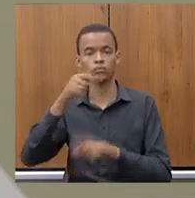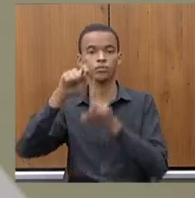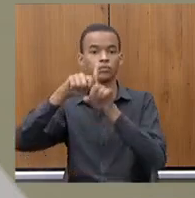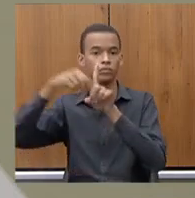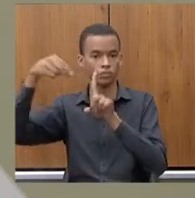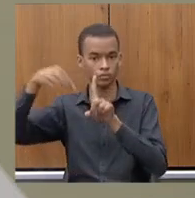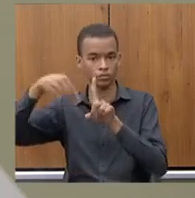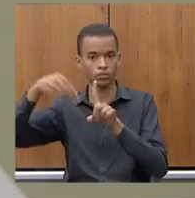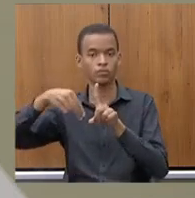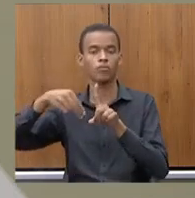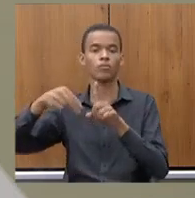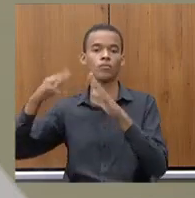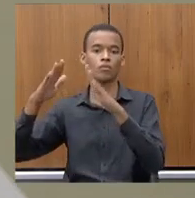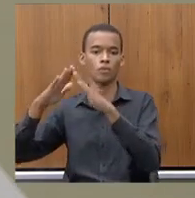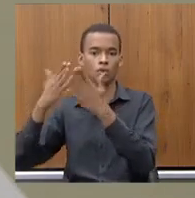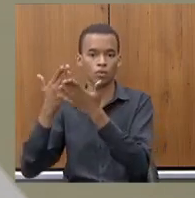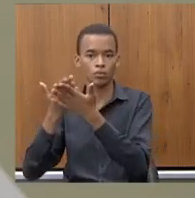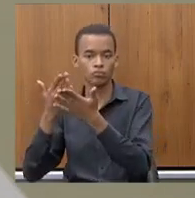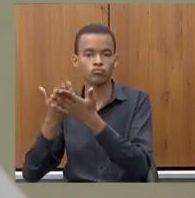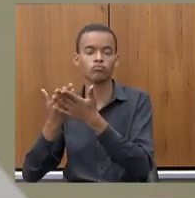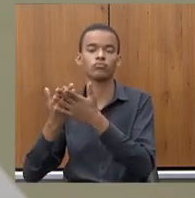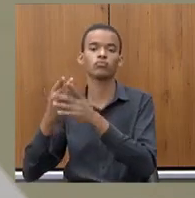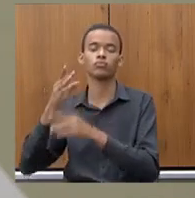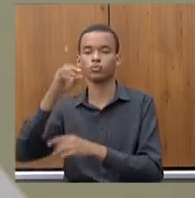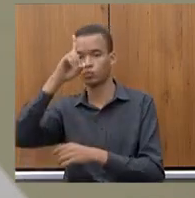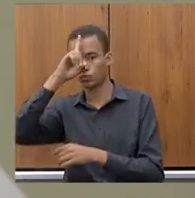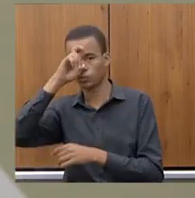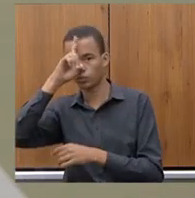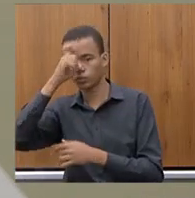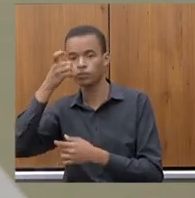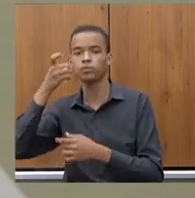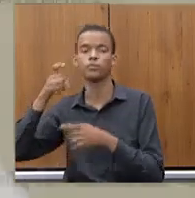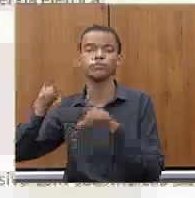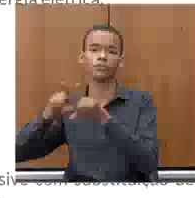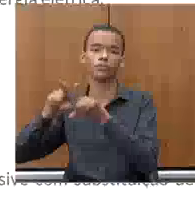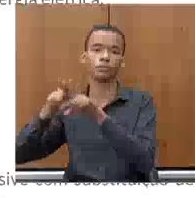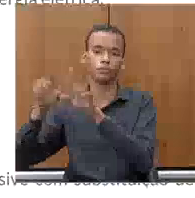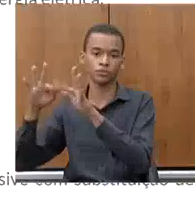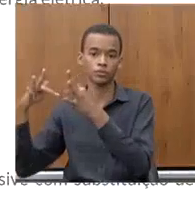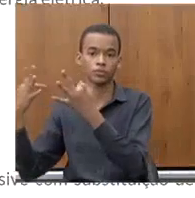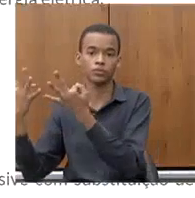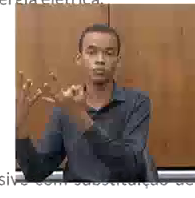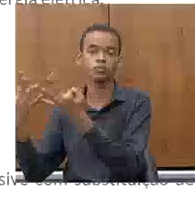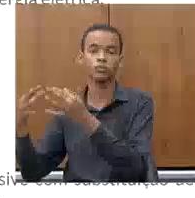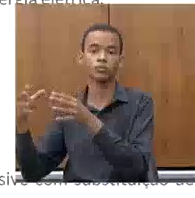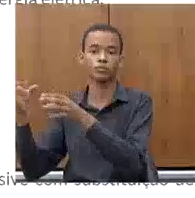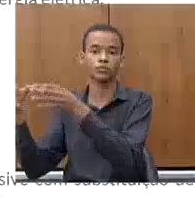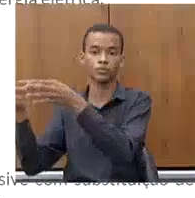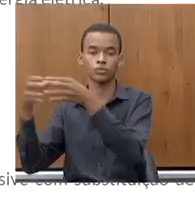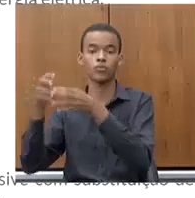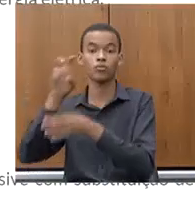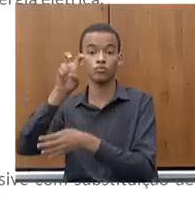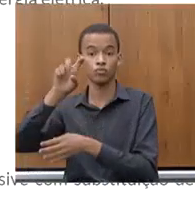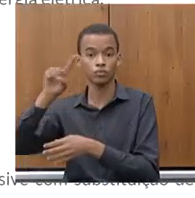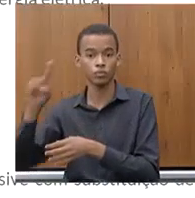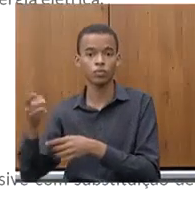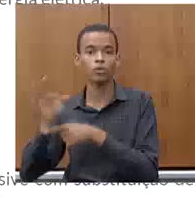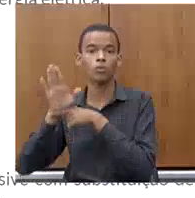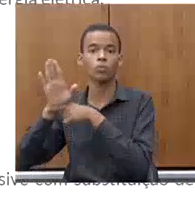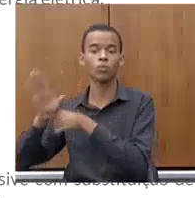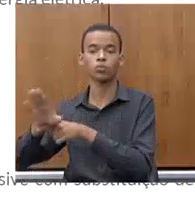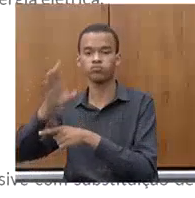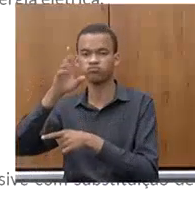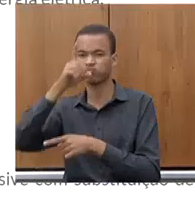escolas, 18 APACs, 5 mil famílias de baixa renda com substituição de geladeiras, 16 mil